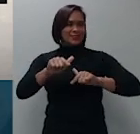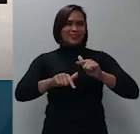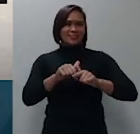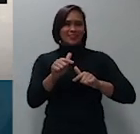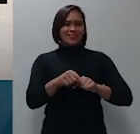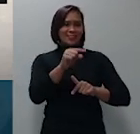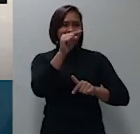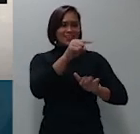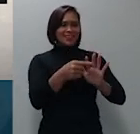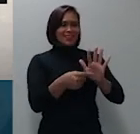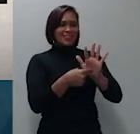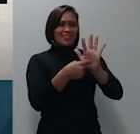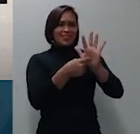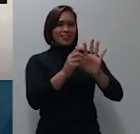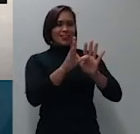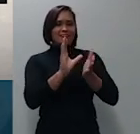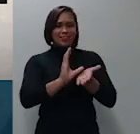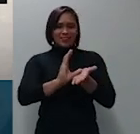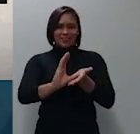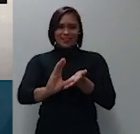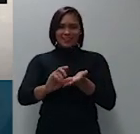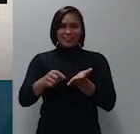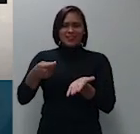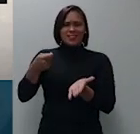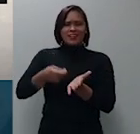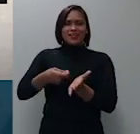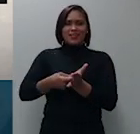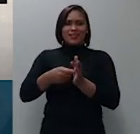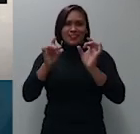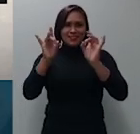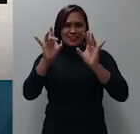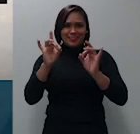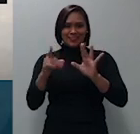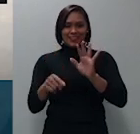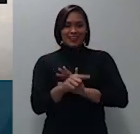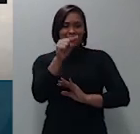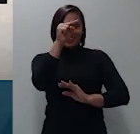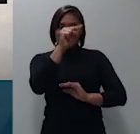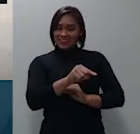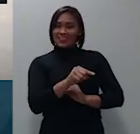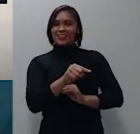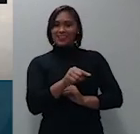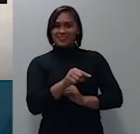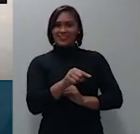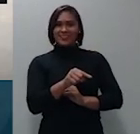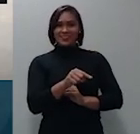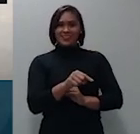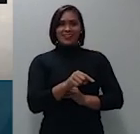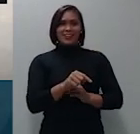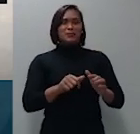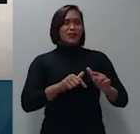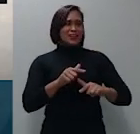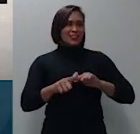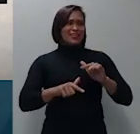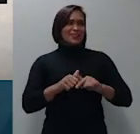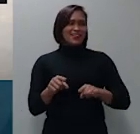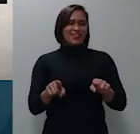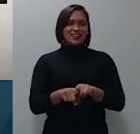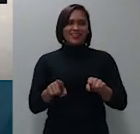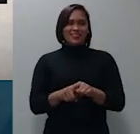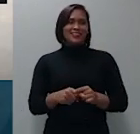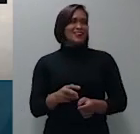prioridade é que esse limite de 150 salários mínimos se aplica